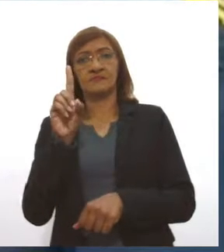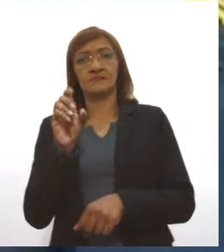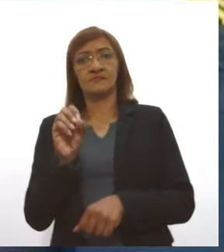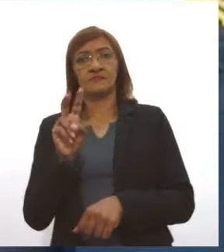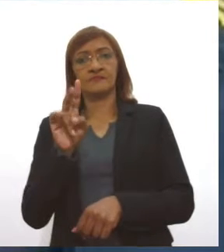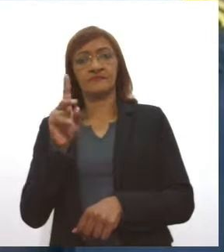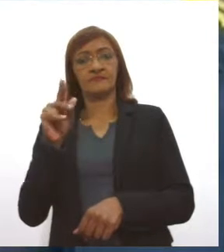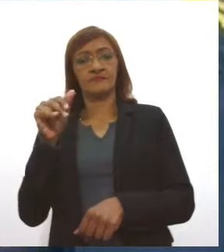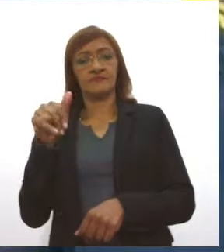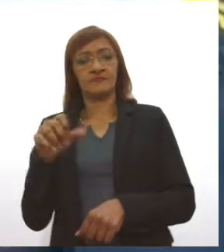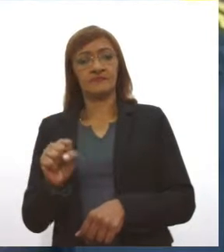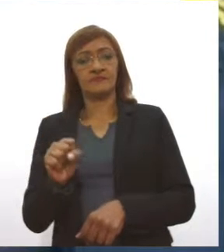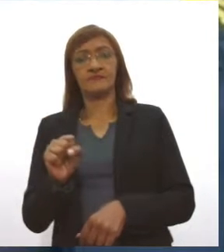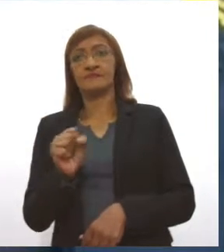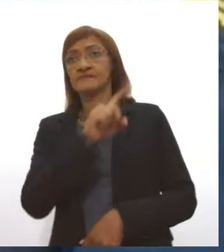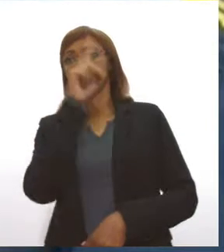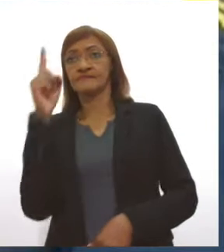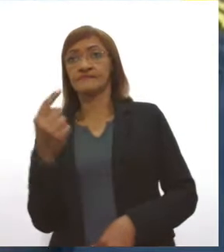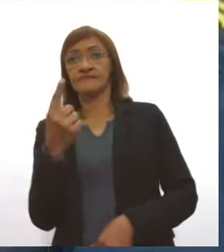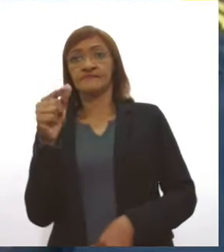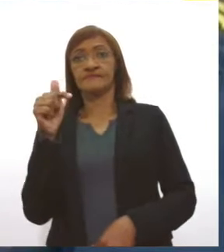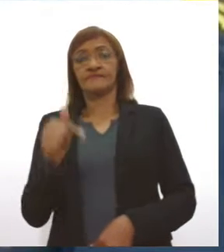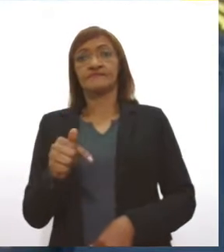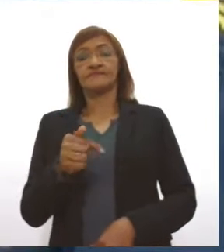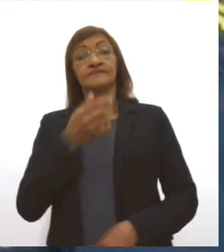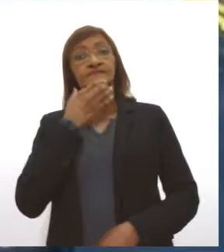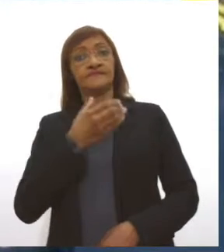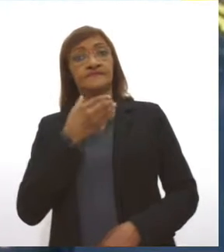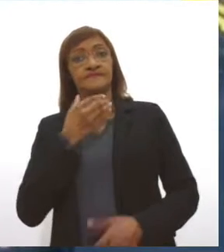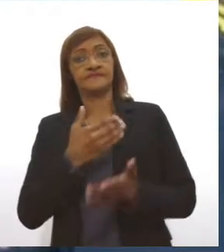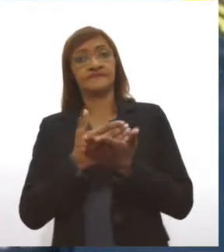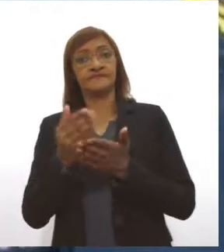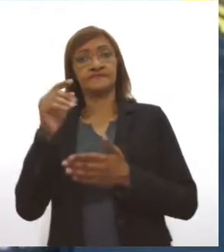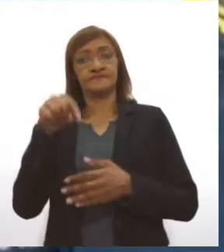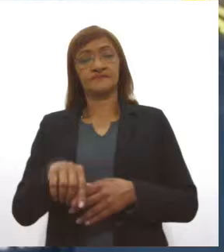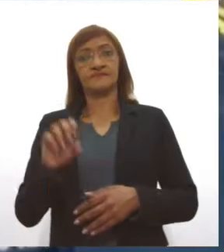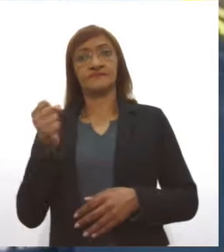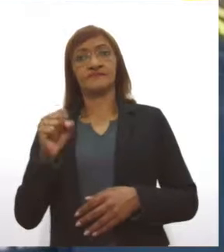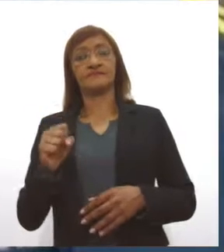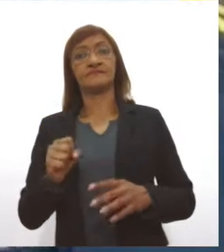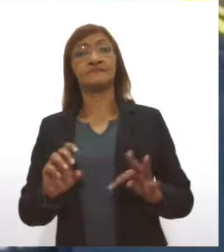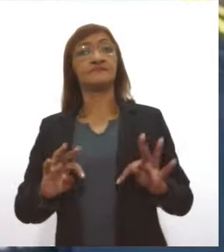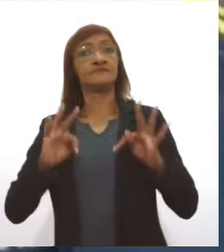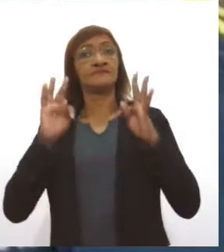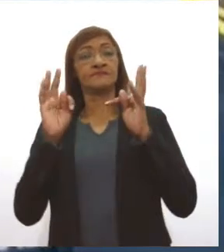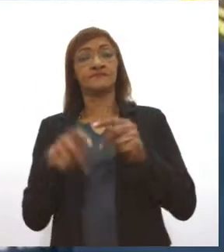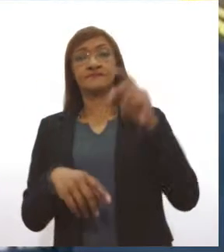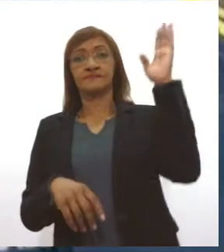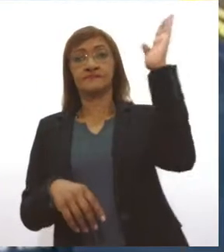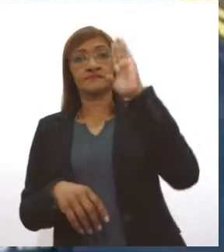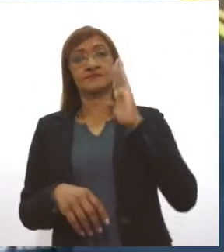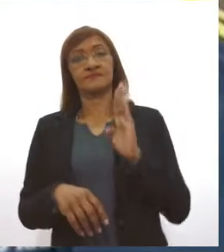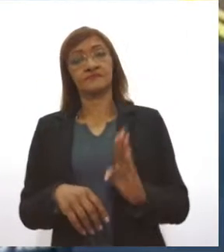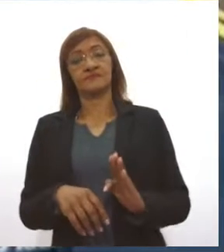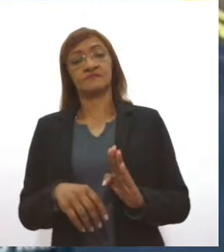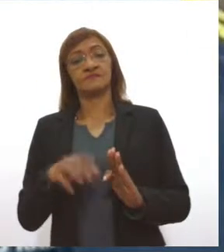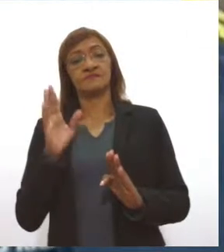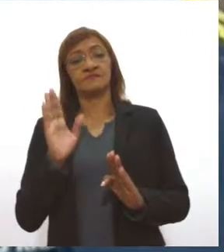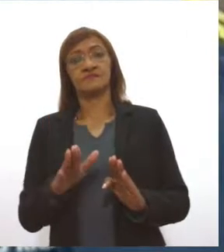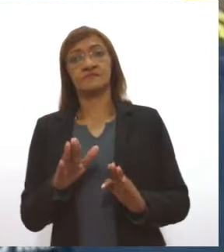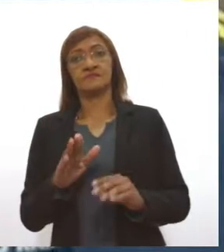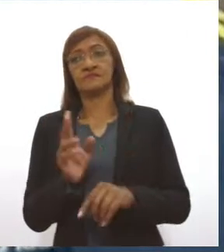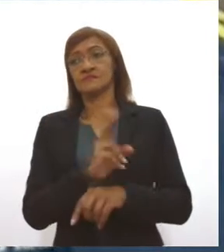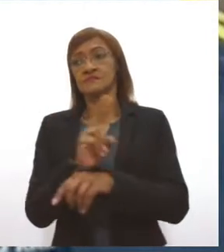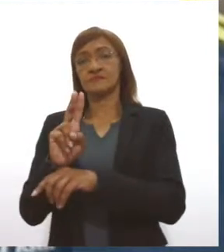-feira, dia 17 de dezembro, teve início não só aqui no estado de Sergipe, mas a nível nacional, a Operação Rodovidas 2020 e